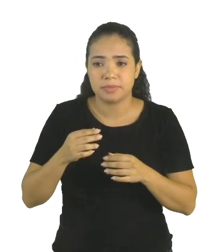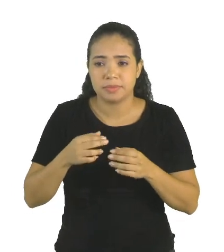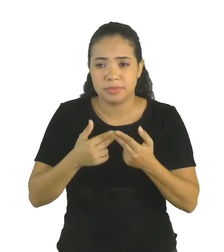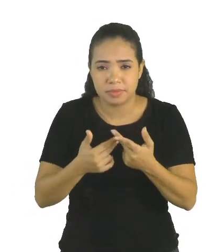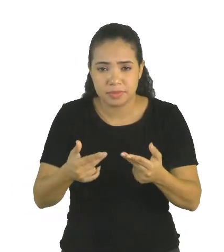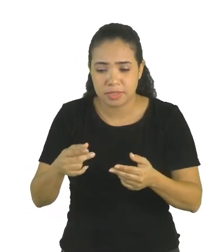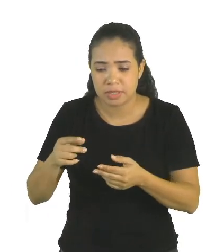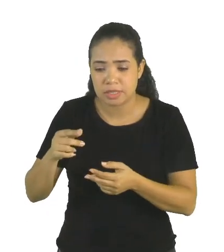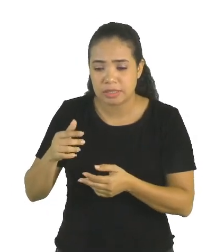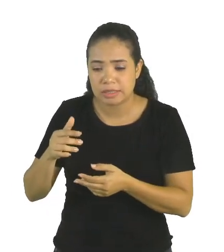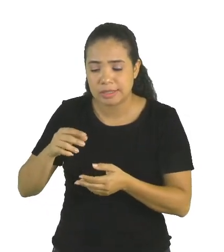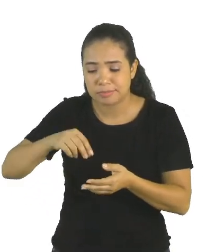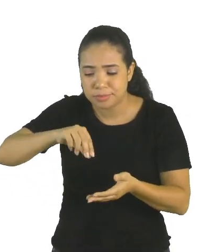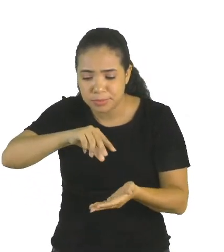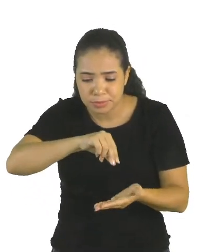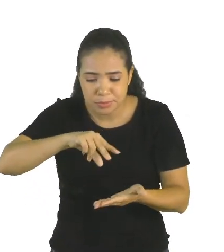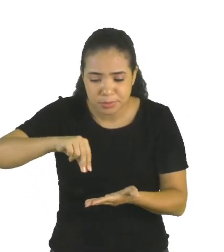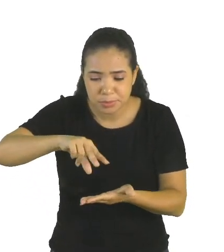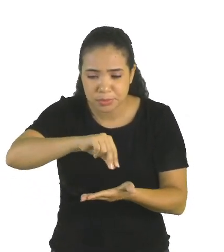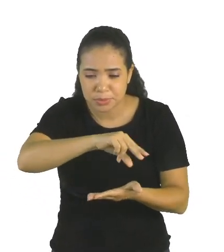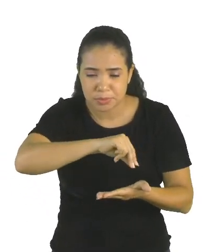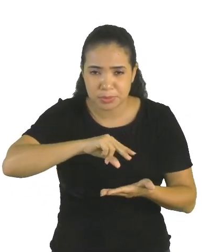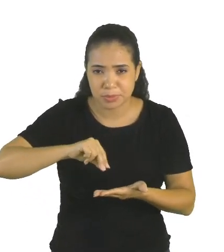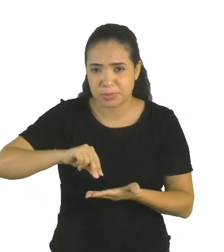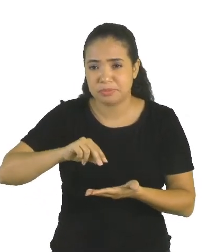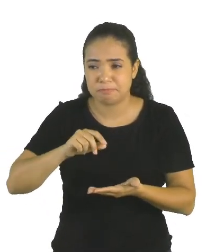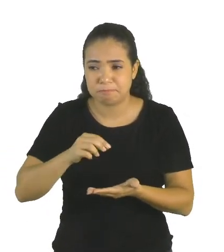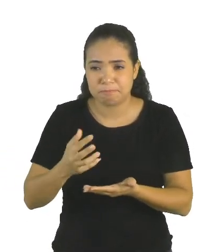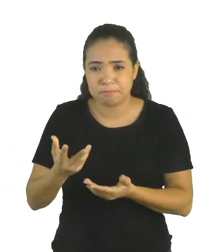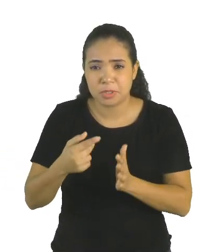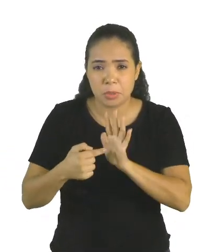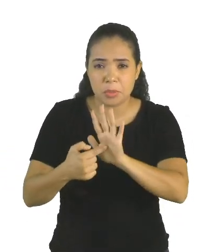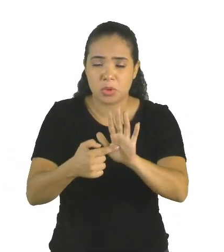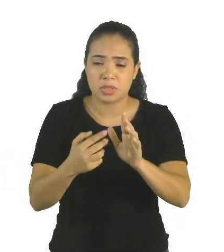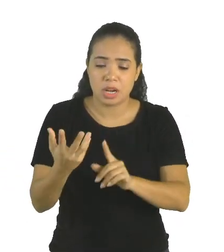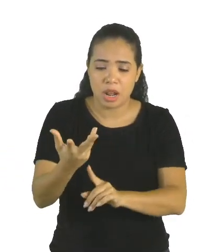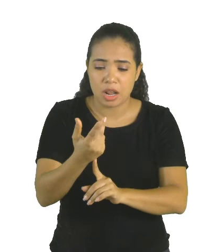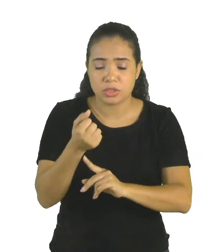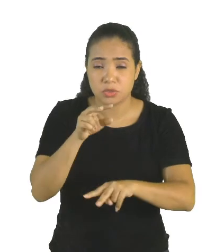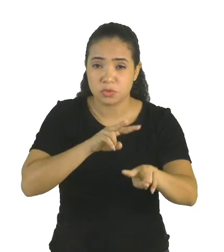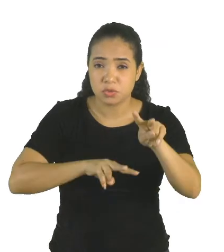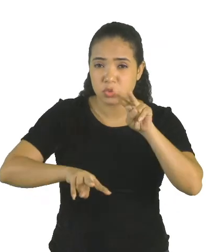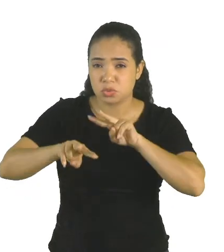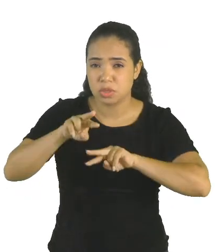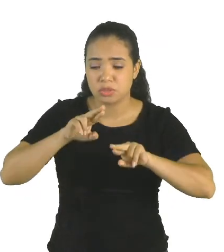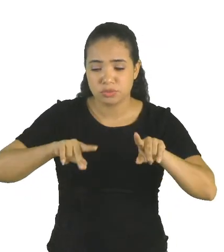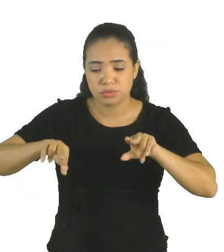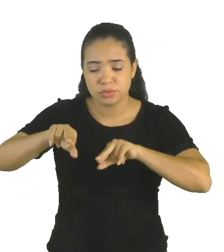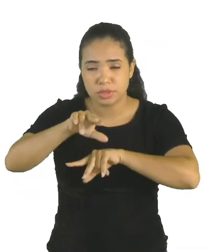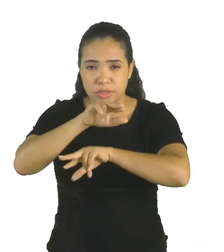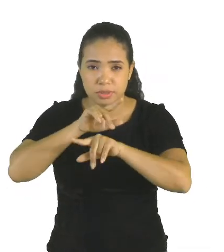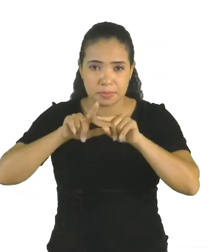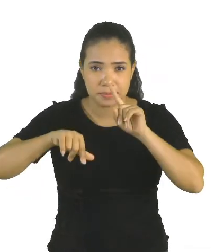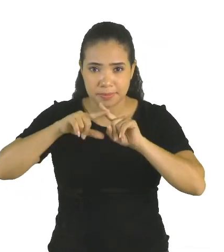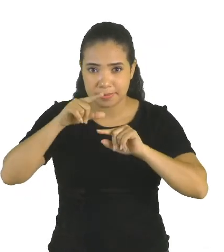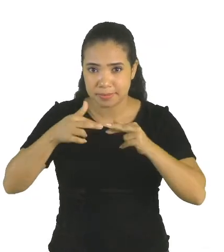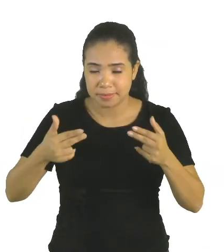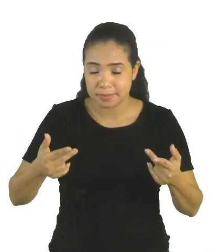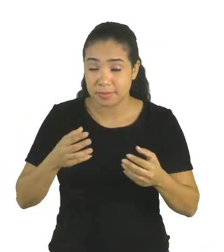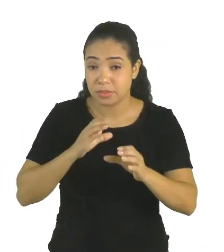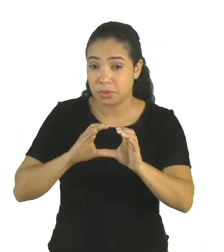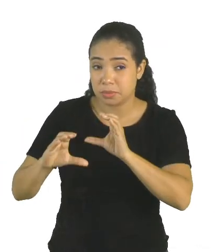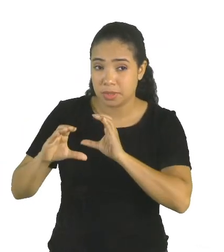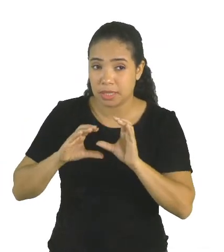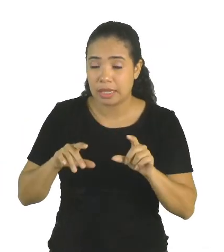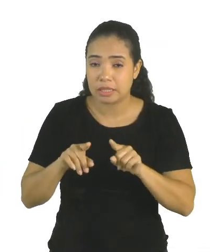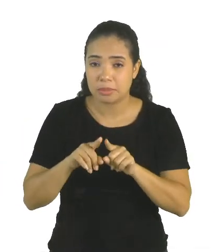suportes, expressar-se por meio das artes visuais, utilizando diferentes materiais e comunicar